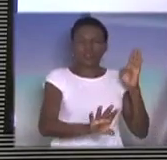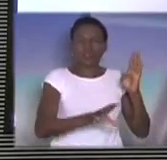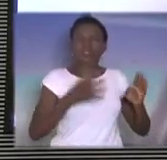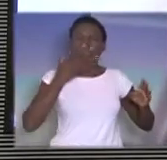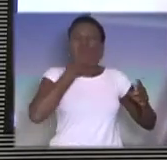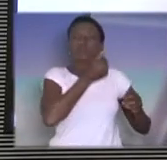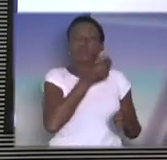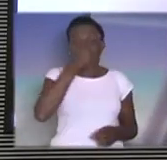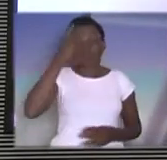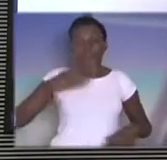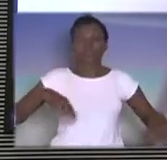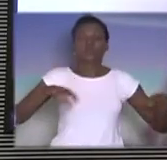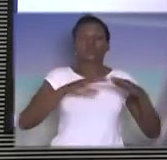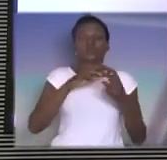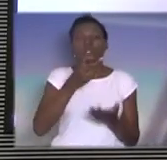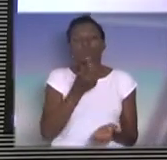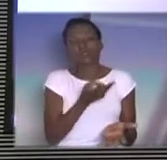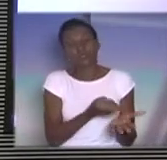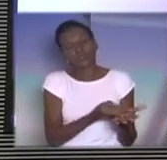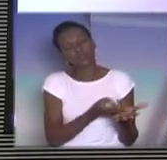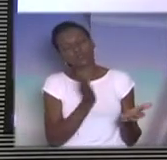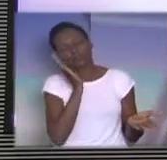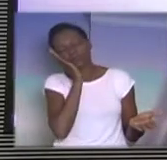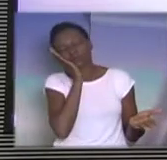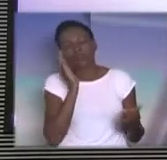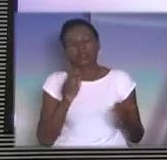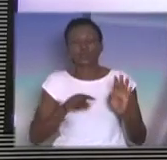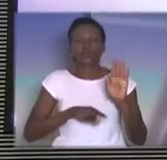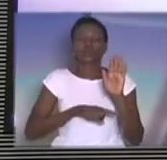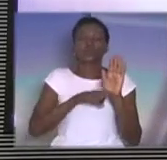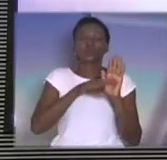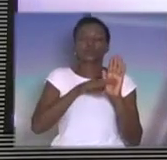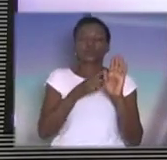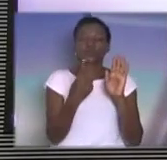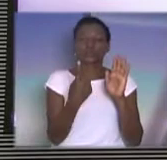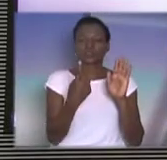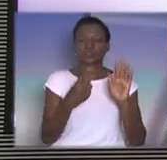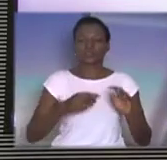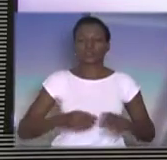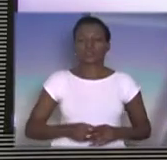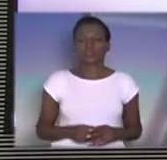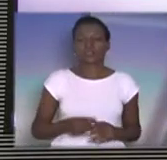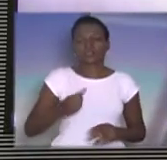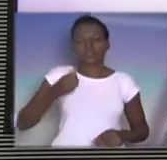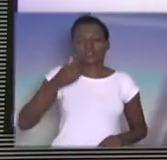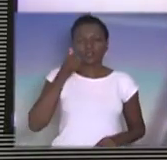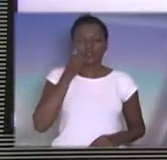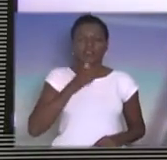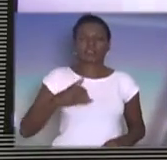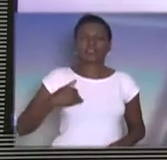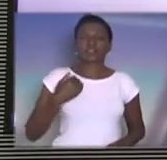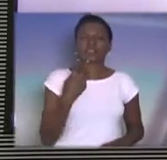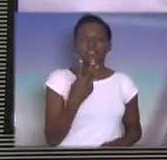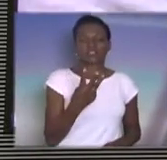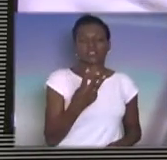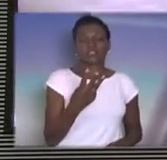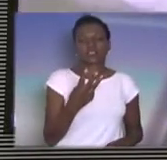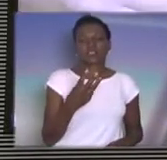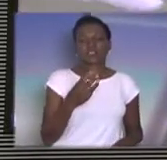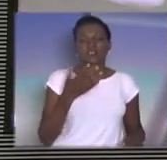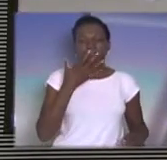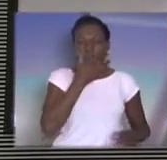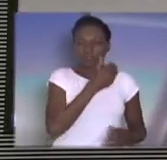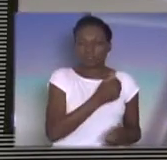que estavam dormindo no primeiro andar. A última vítima retirada foi uma menina de três anos, que saiu no colo do